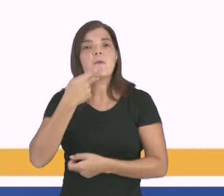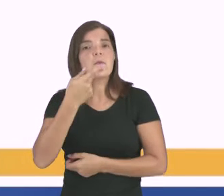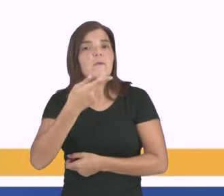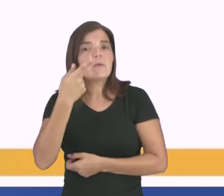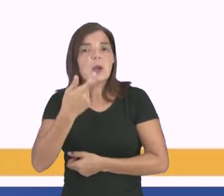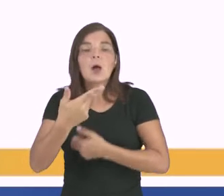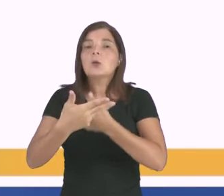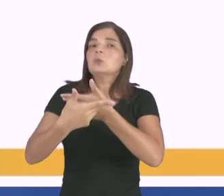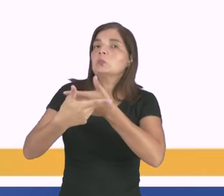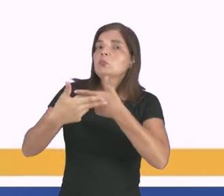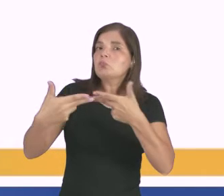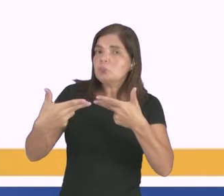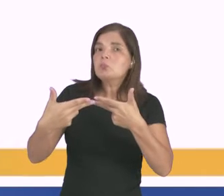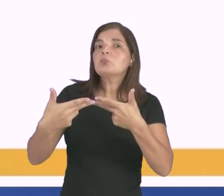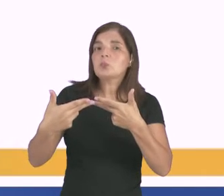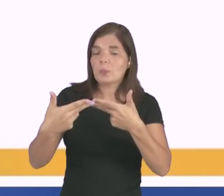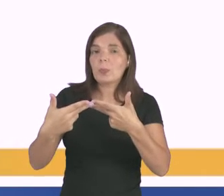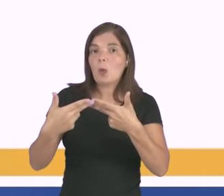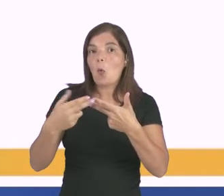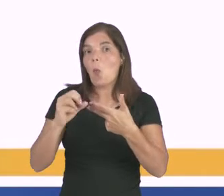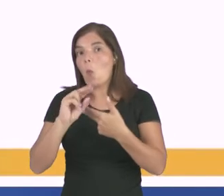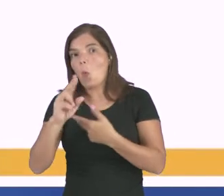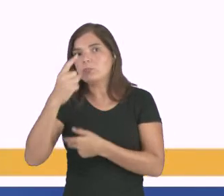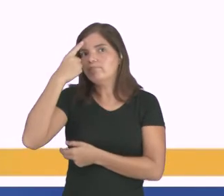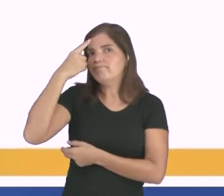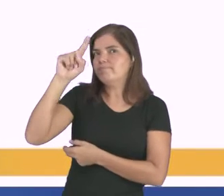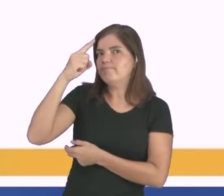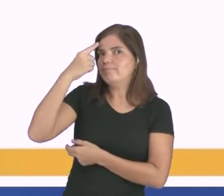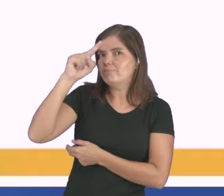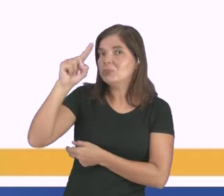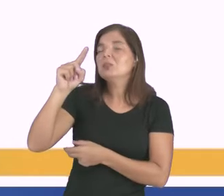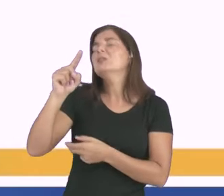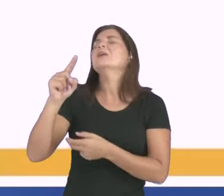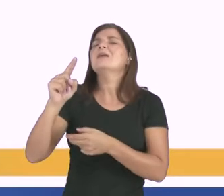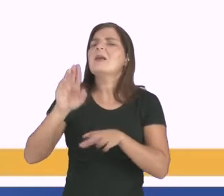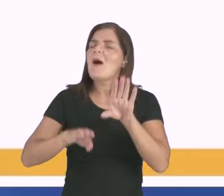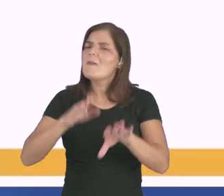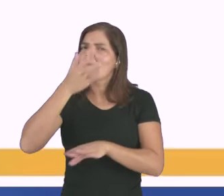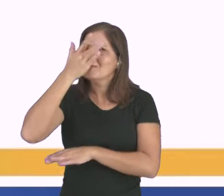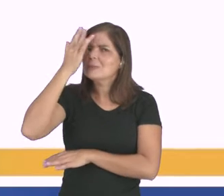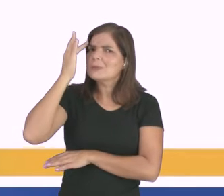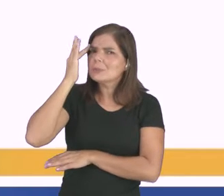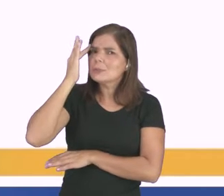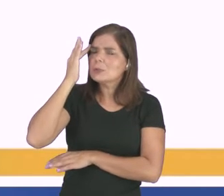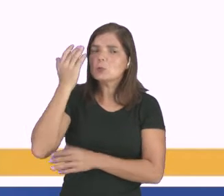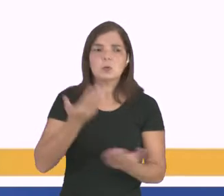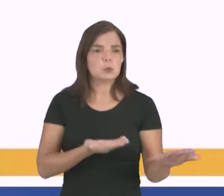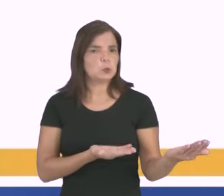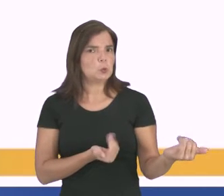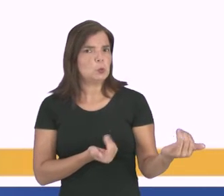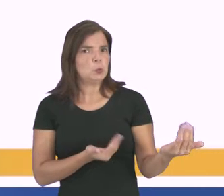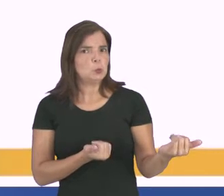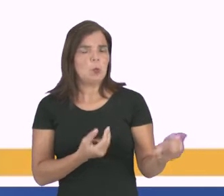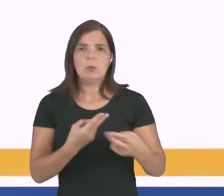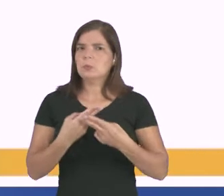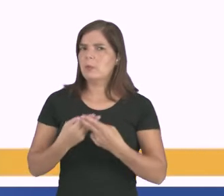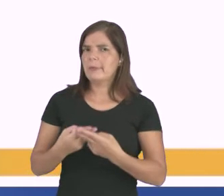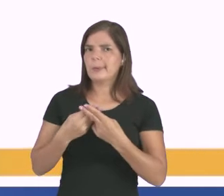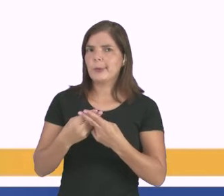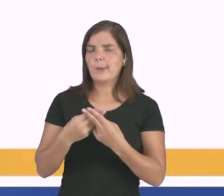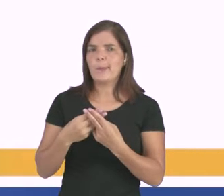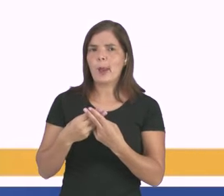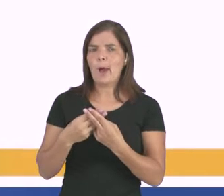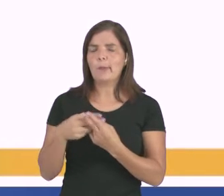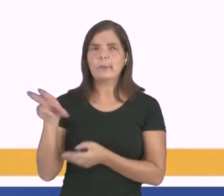coisas, elas vão criar coisas, né? Vão falar e muitas vezes a pessoa mais jovem, ela não vai ter paciência para estar ouvindo,